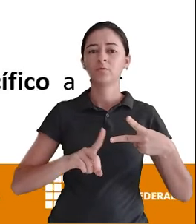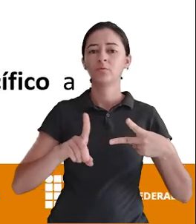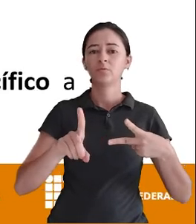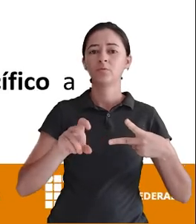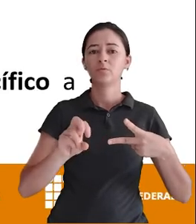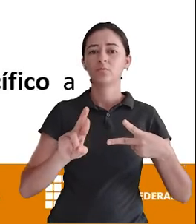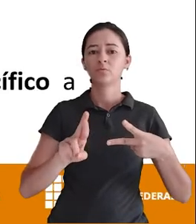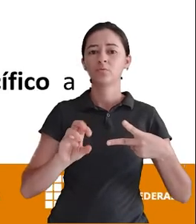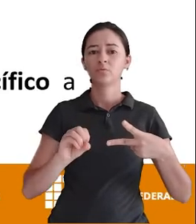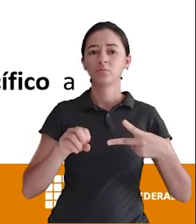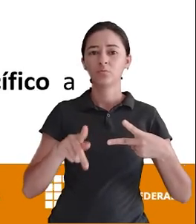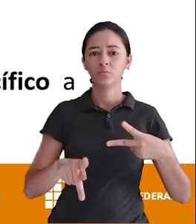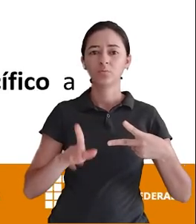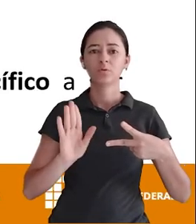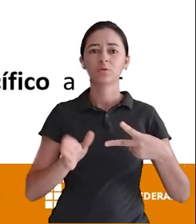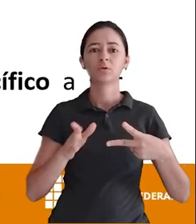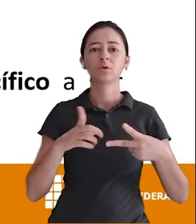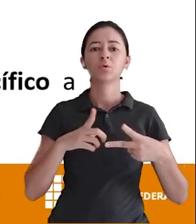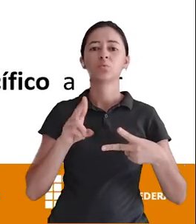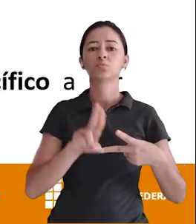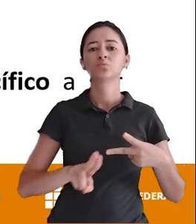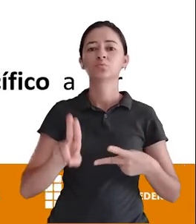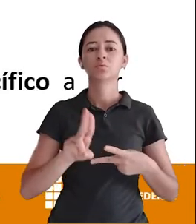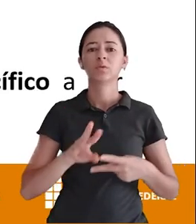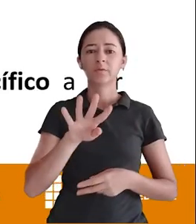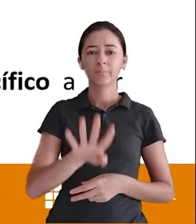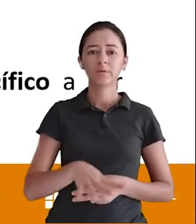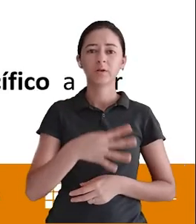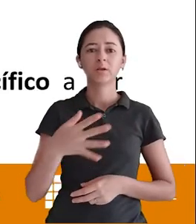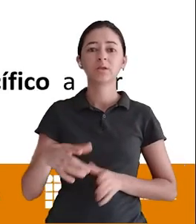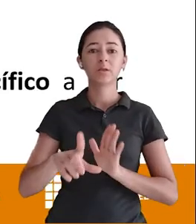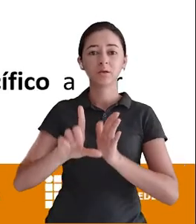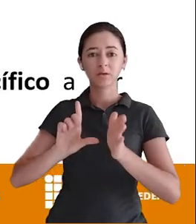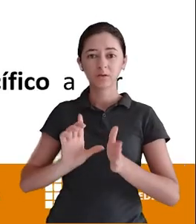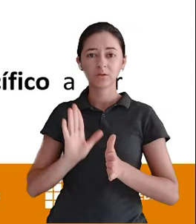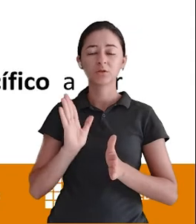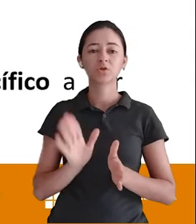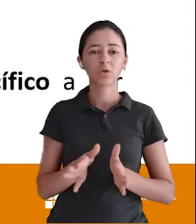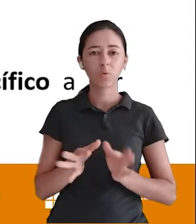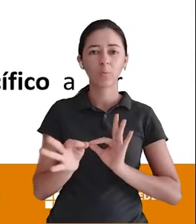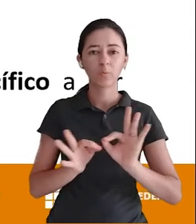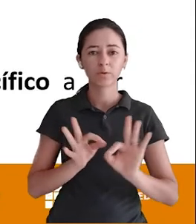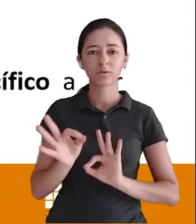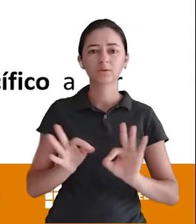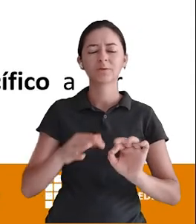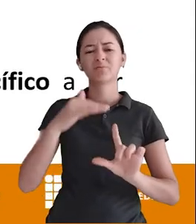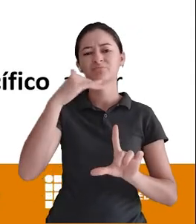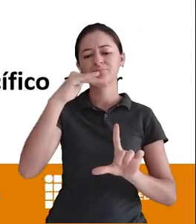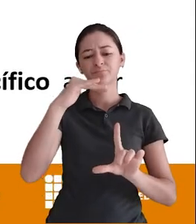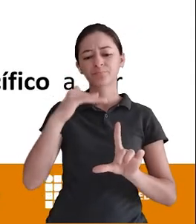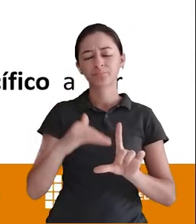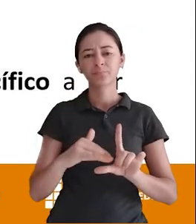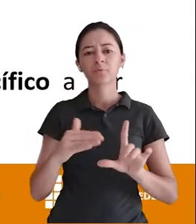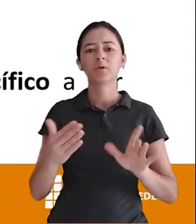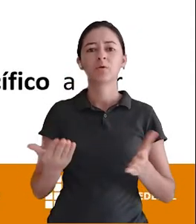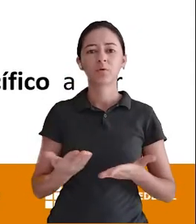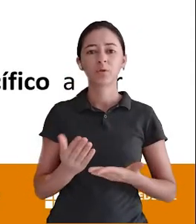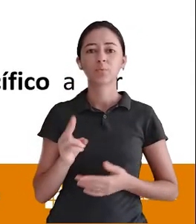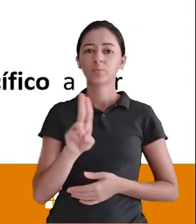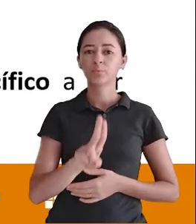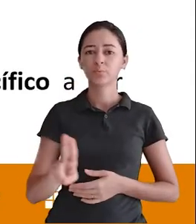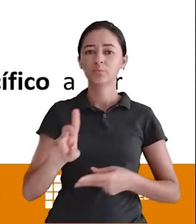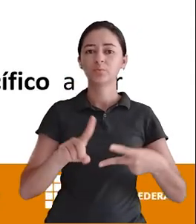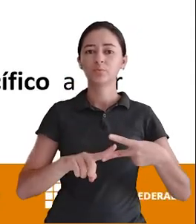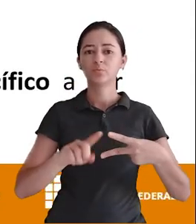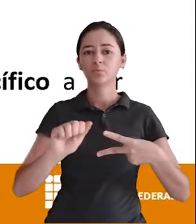em tabelas Que já existem Tabelas que já foram Criadas no banco de dados Está claro isso,